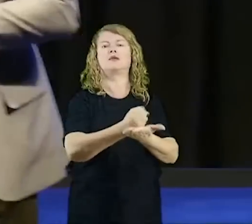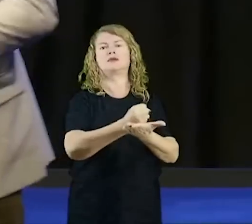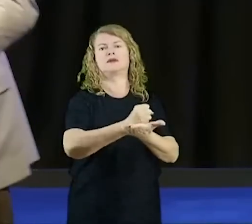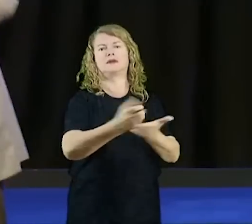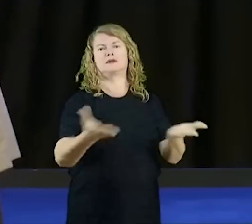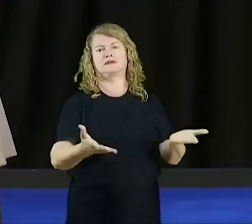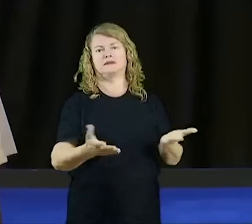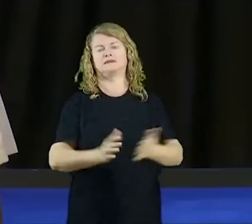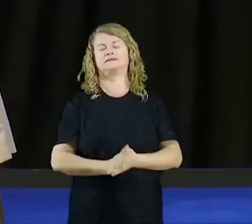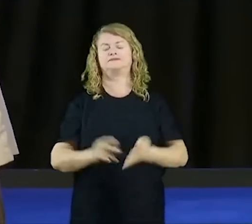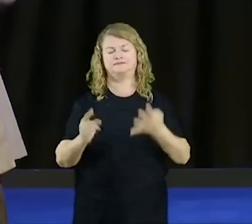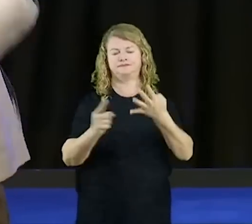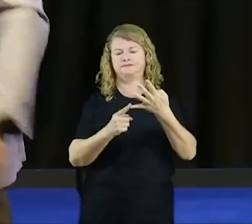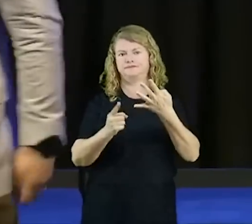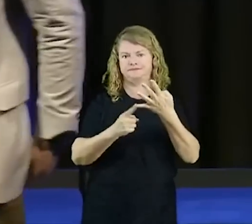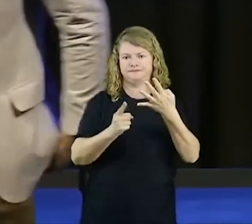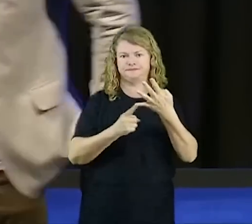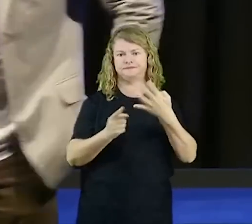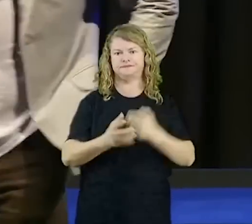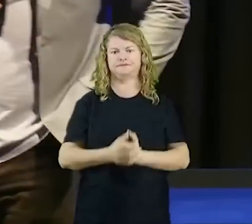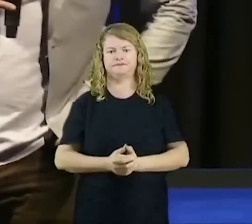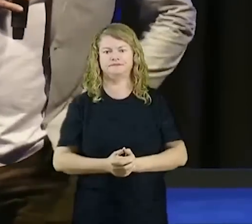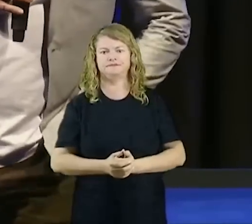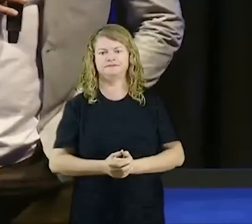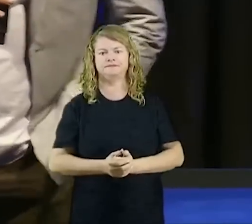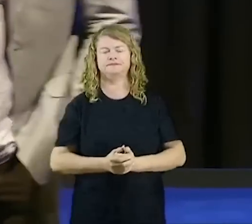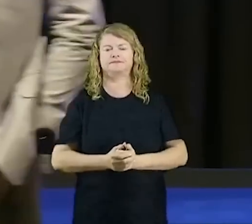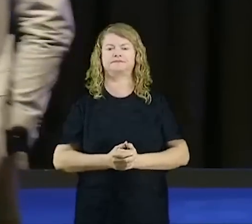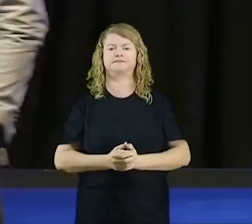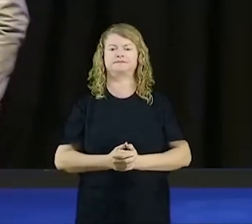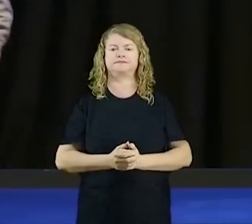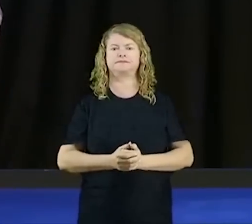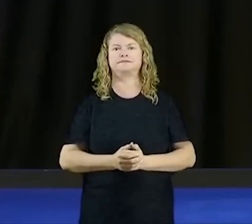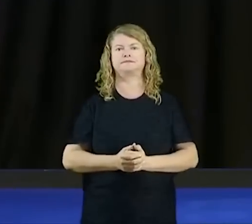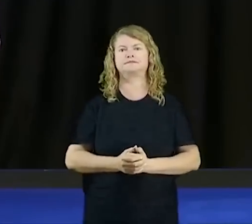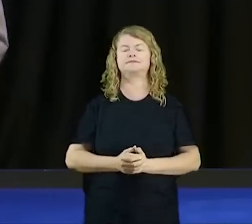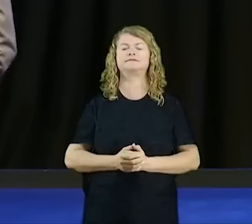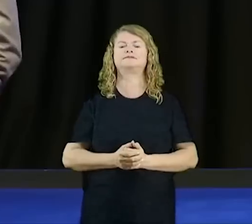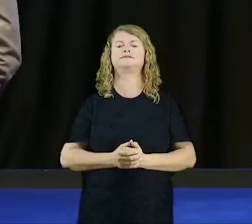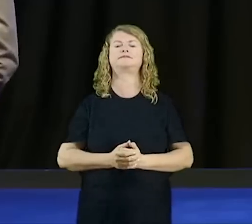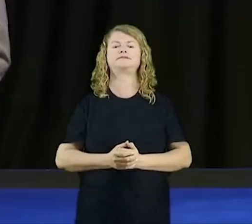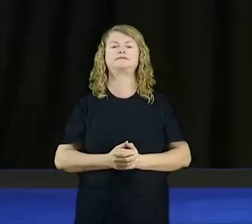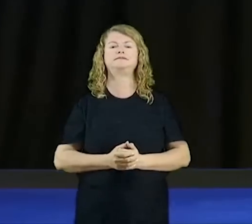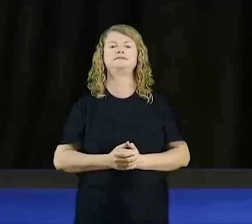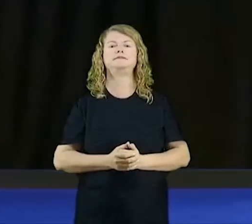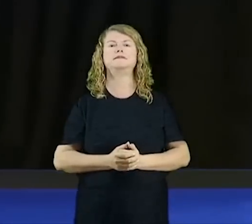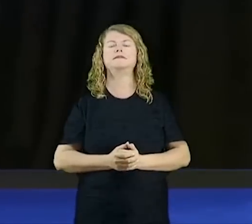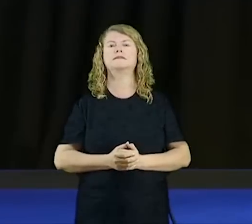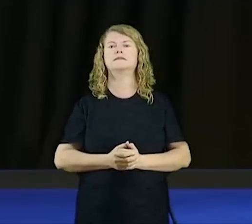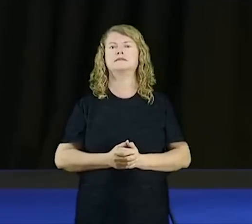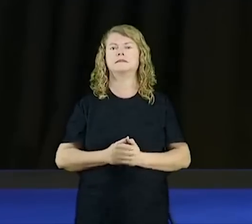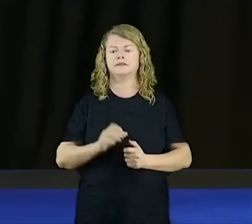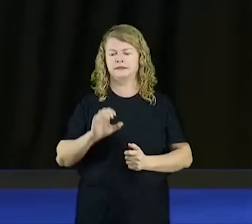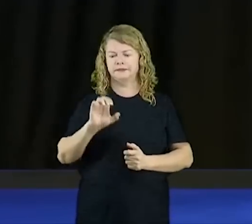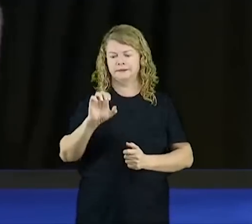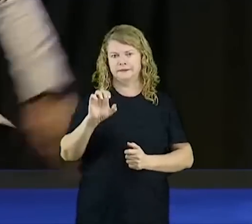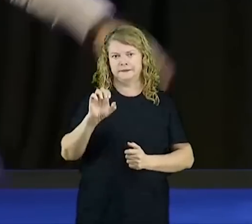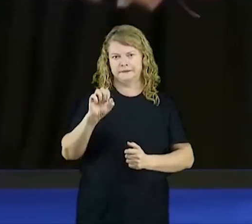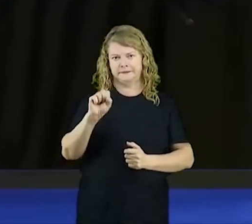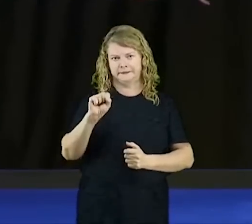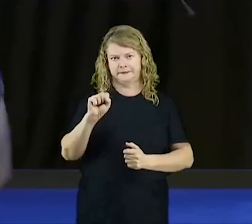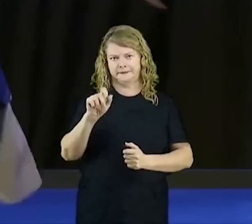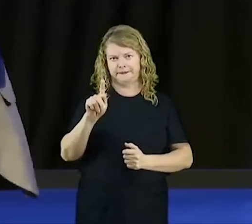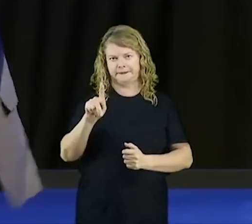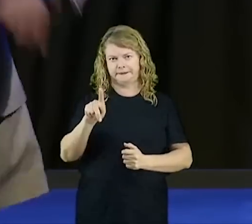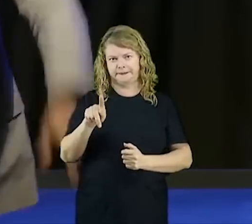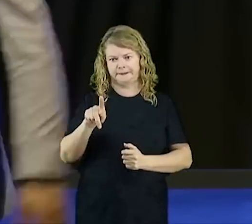Número 4, a vontade do espírito. O espírito, gente, é que nem gente, no seguinte sentido, tanto